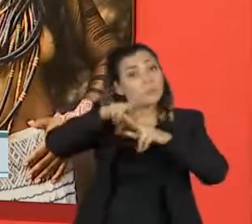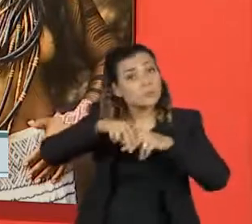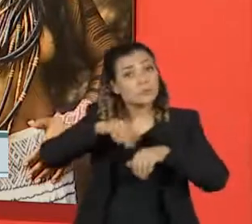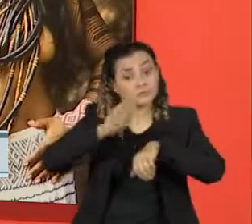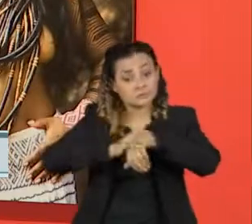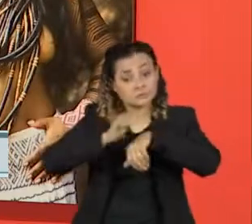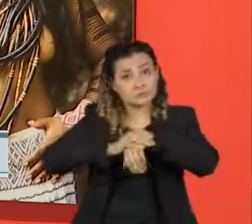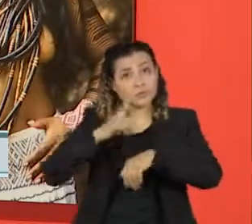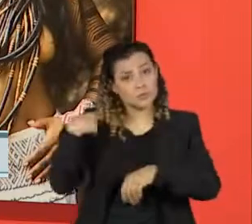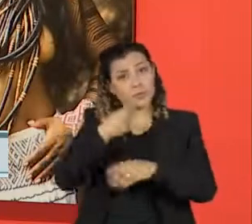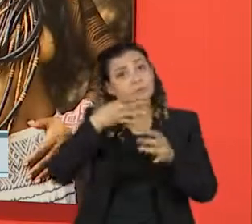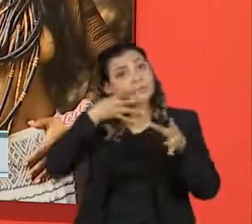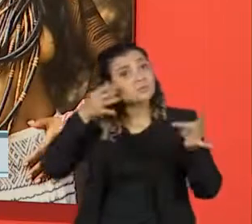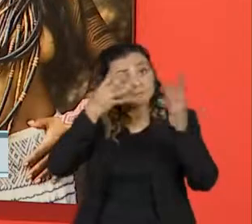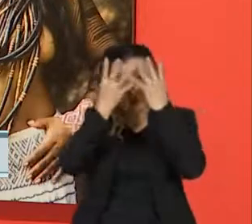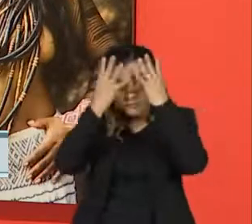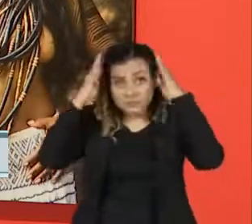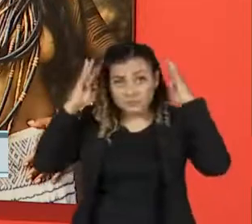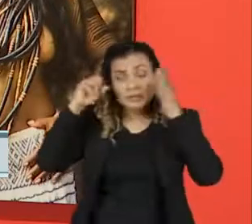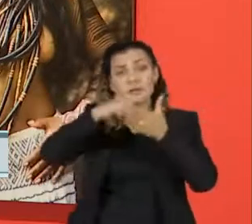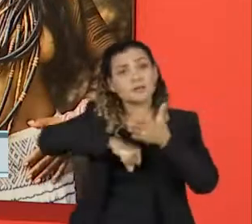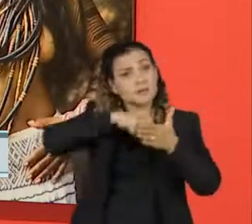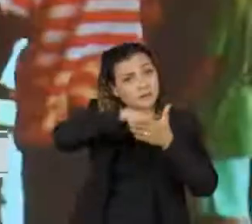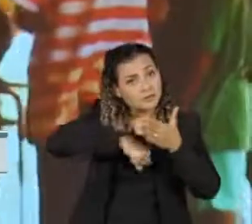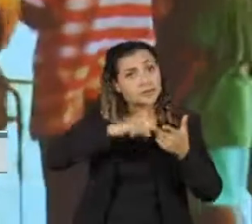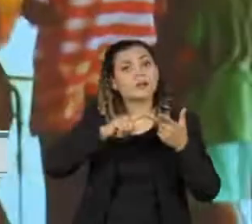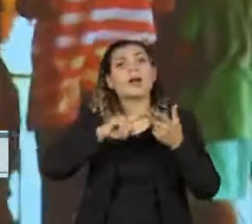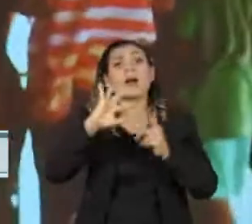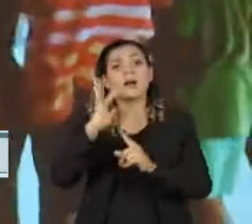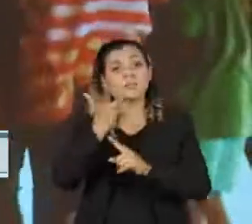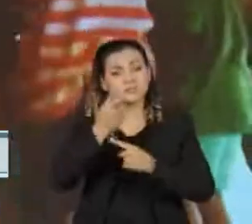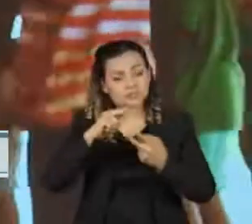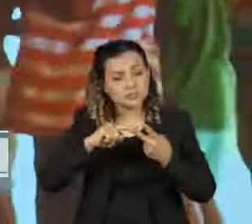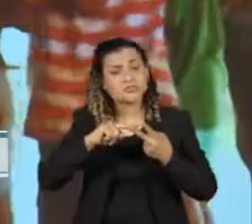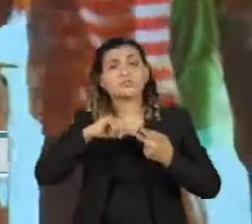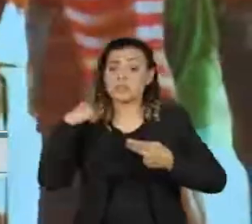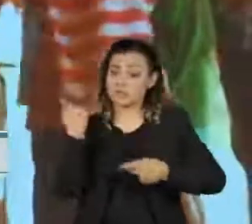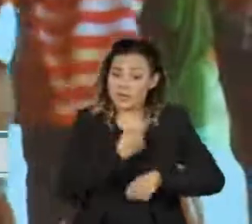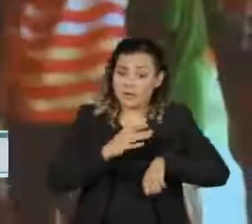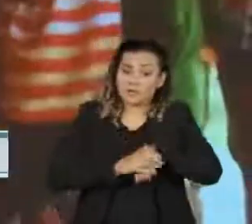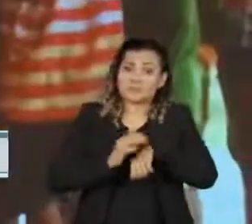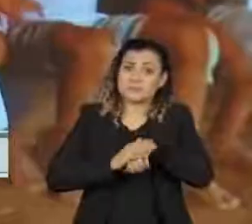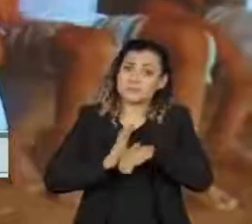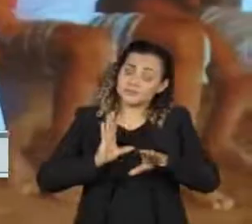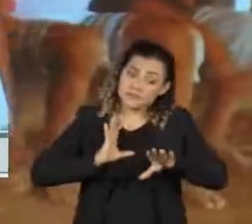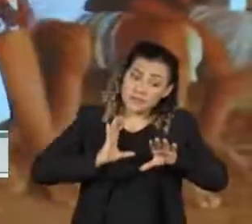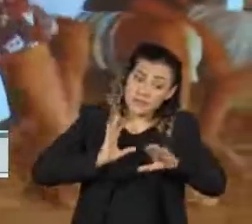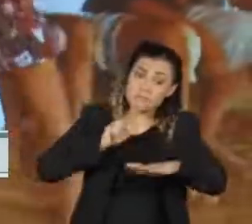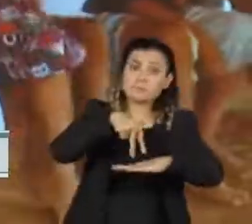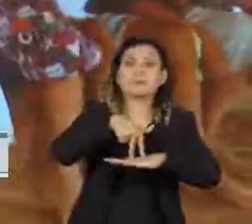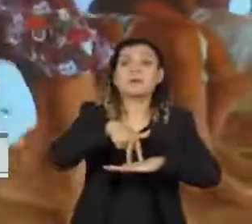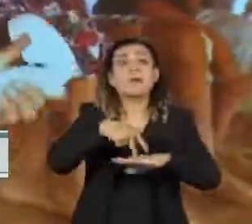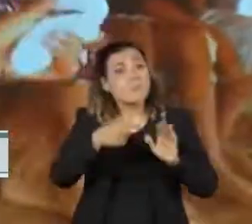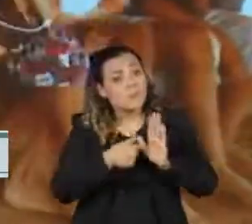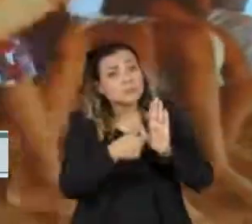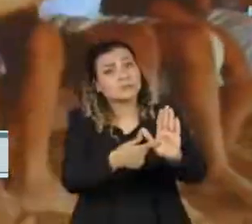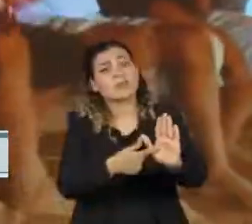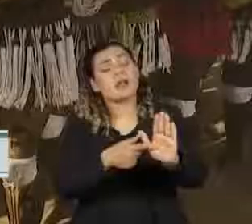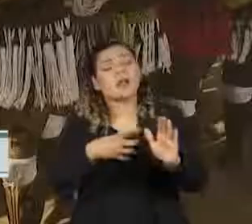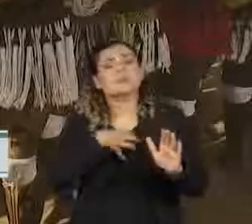indígenas, artistas indígenas, artivistas indígenas, para que nós podamos trazer essa imagem de